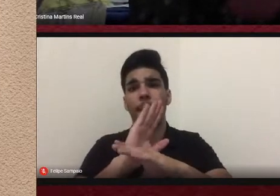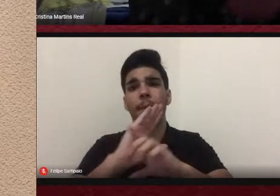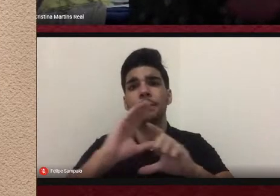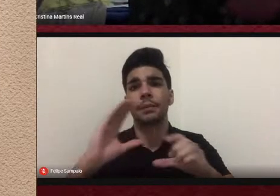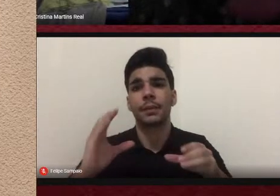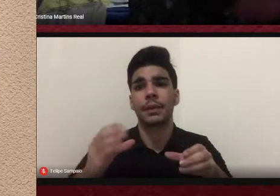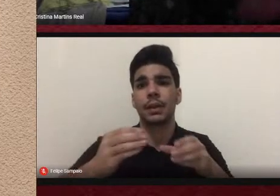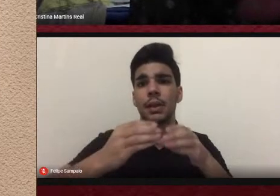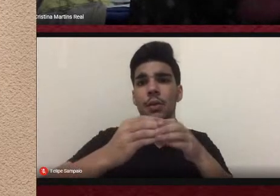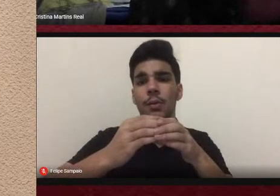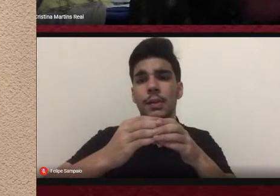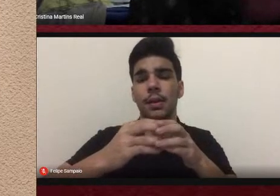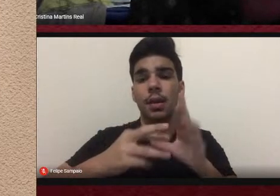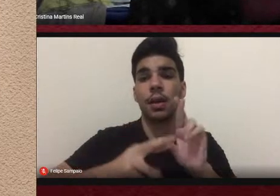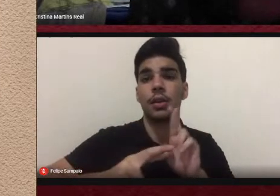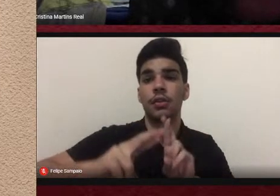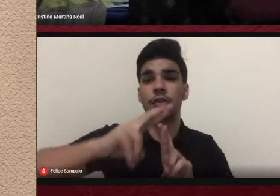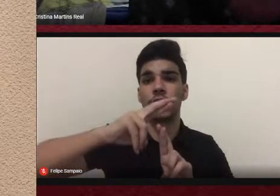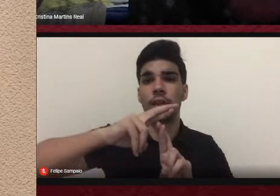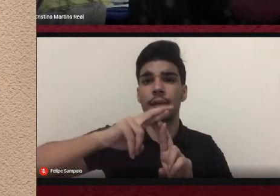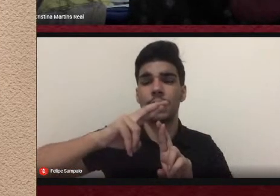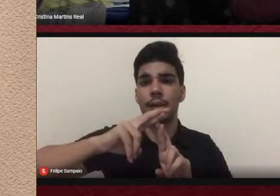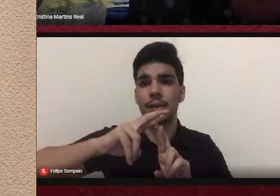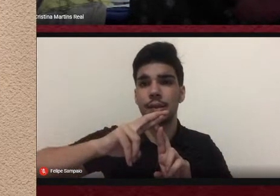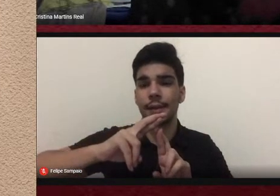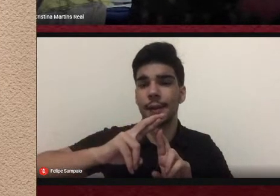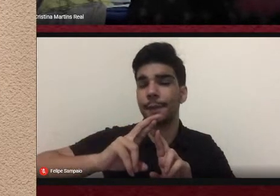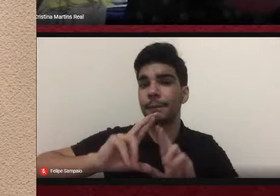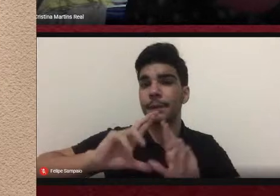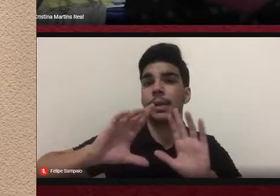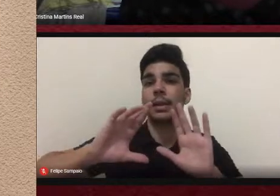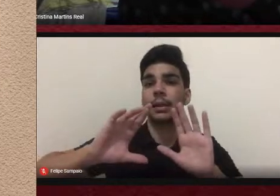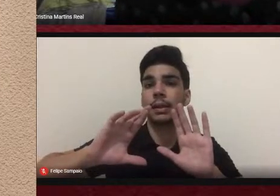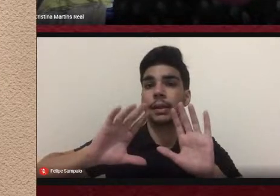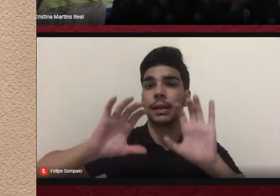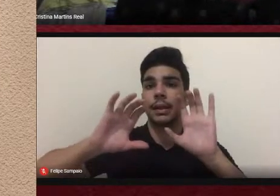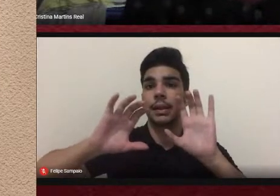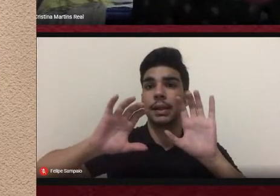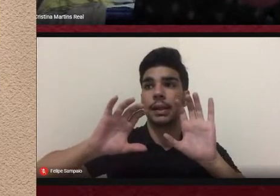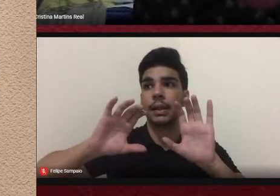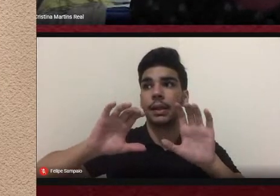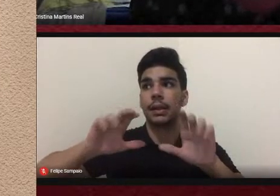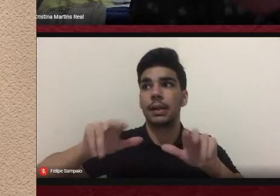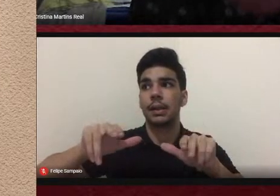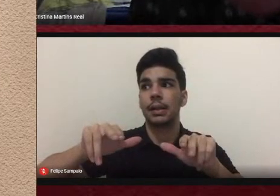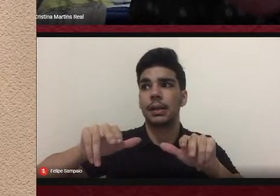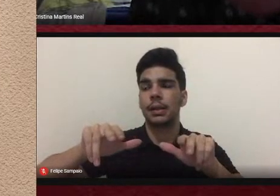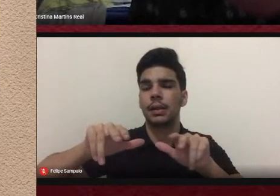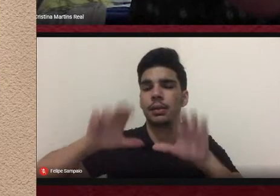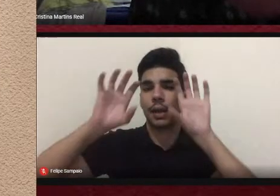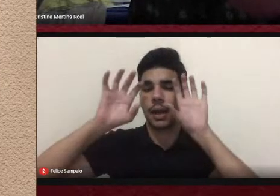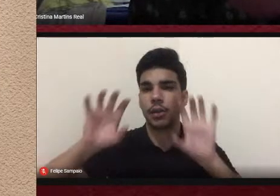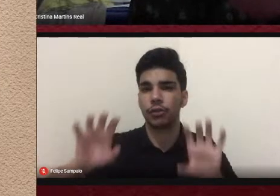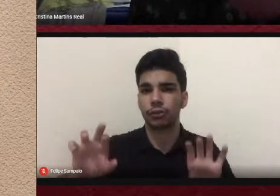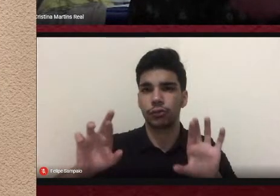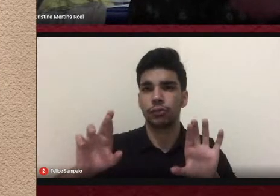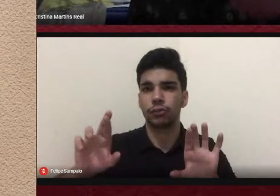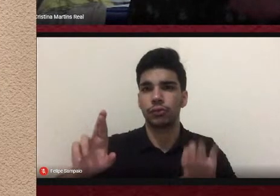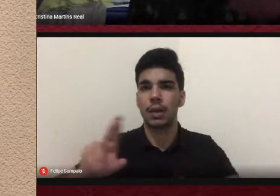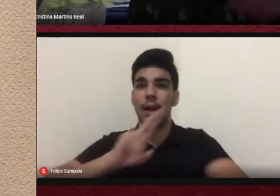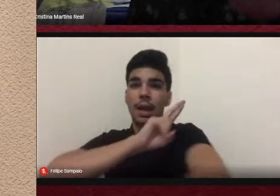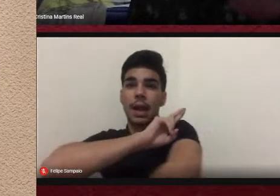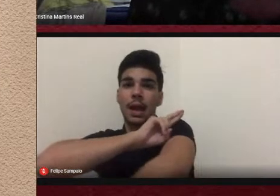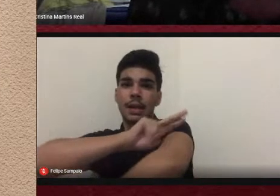Verificadora Étnico-Racial na UFGD. Depois, nós tivemos a nossa